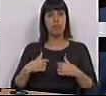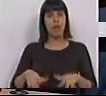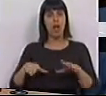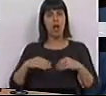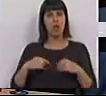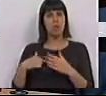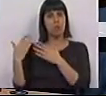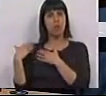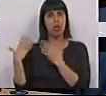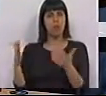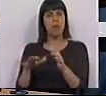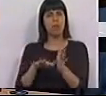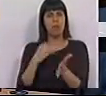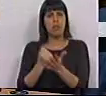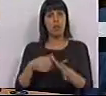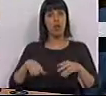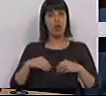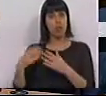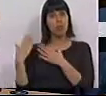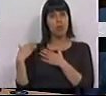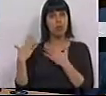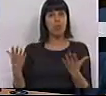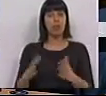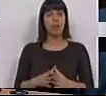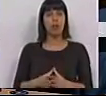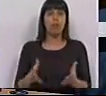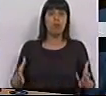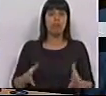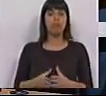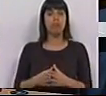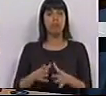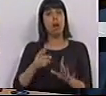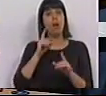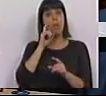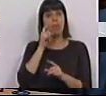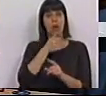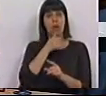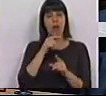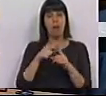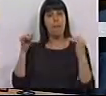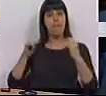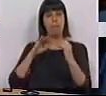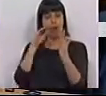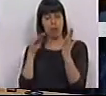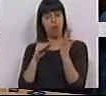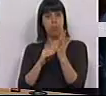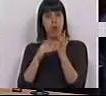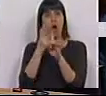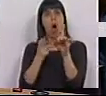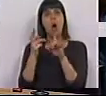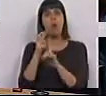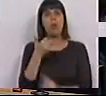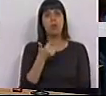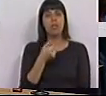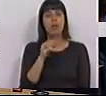assumimos as nossas responsabilidades, sempre assumimos as nossas responsabilidades. E, quando se estabilizou, no memorando do entendimento, o aumento